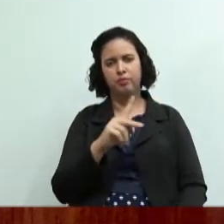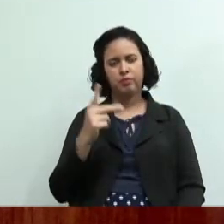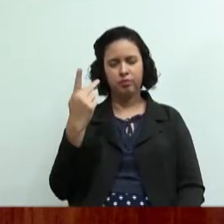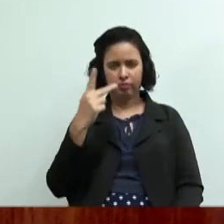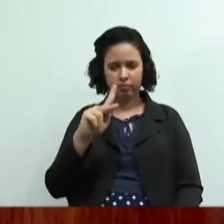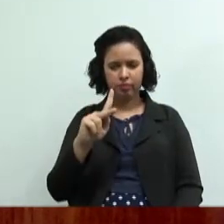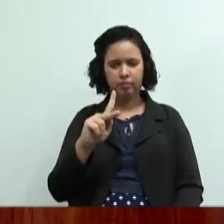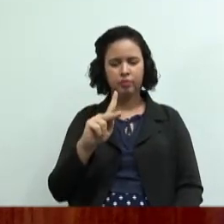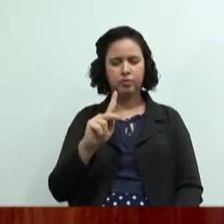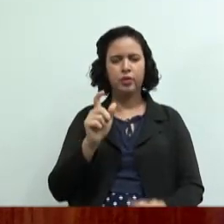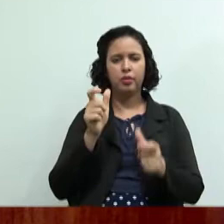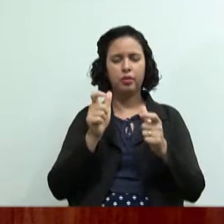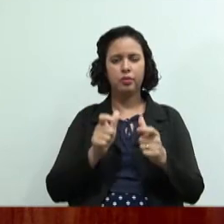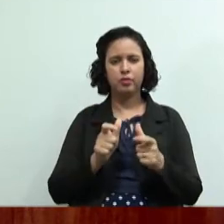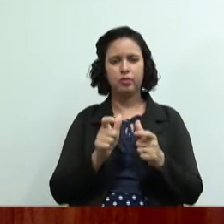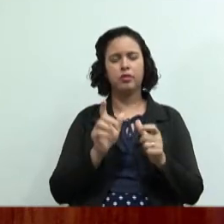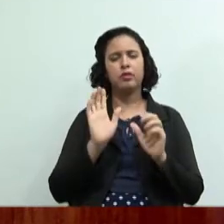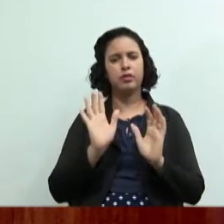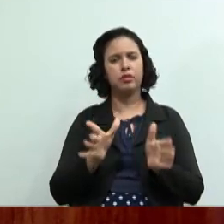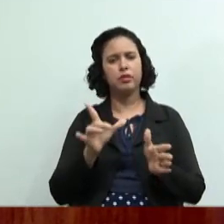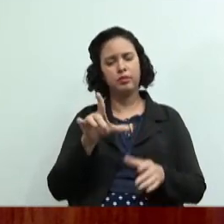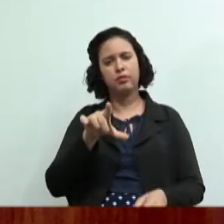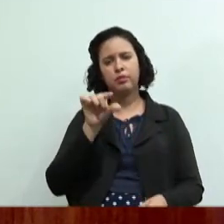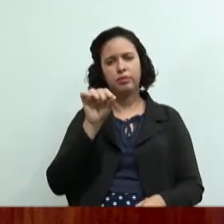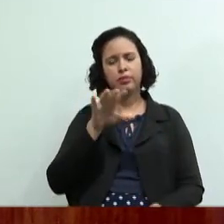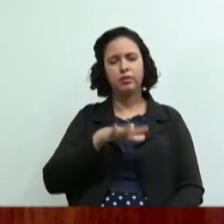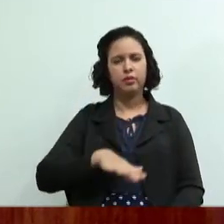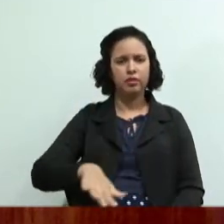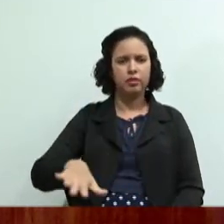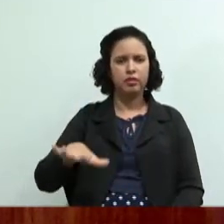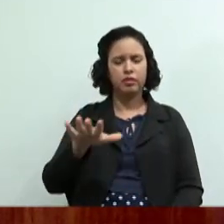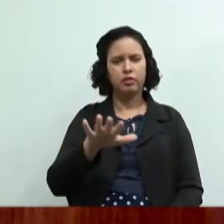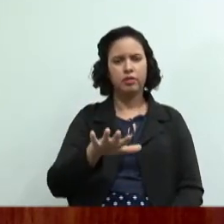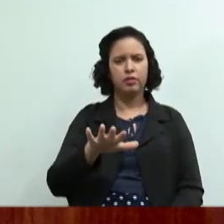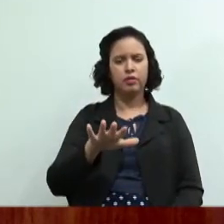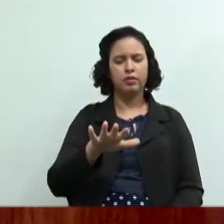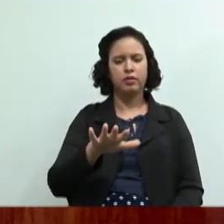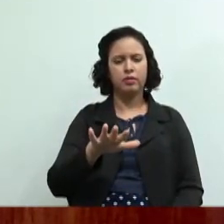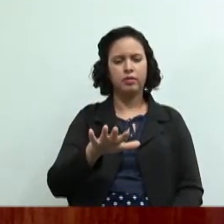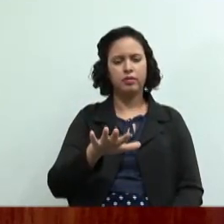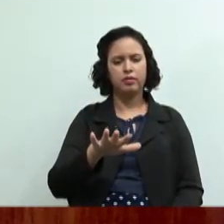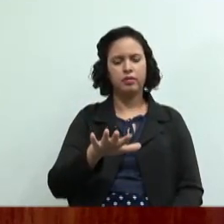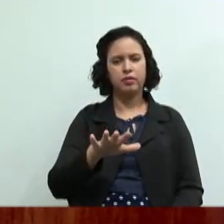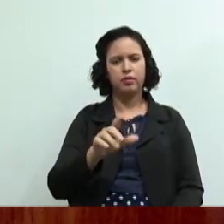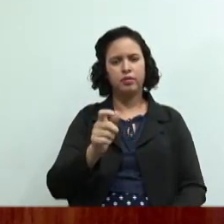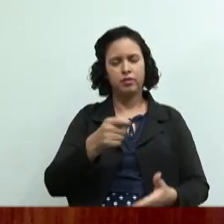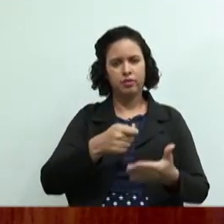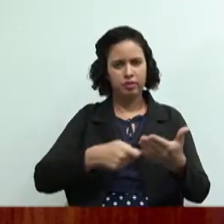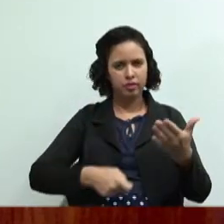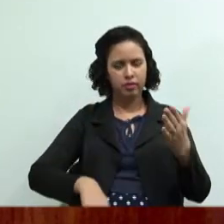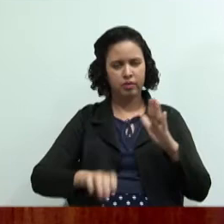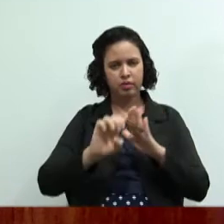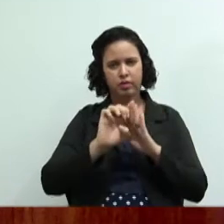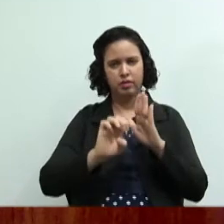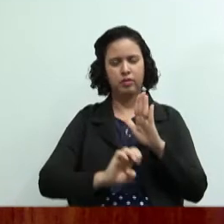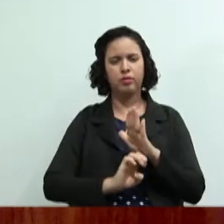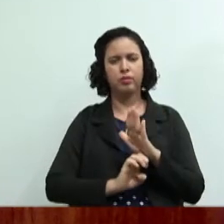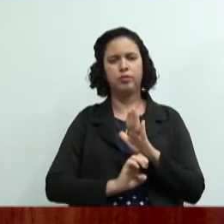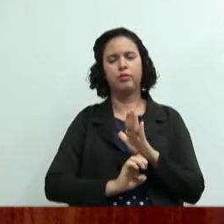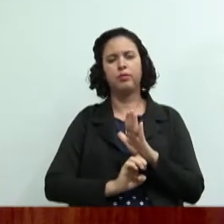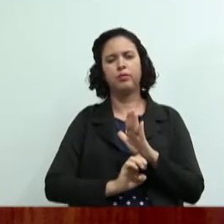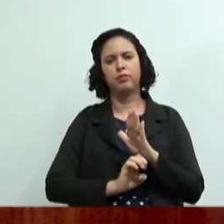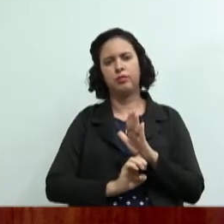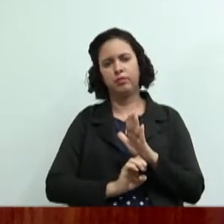vocês onde vocês então já escolheram o ramo e aí vocês vão escrever o estatuto da cooperativa